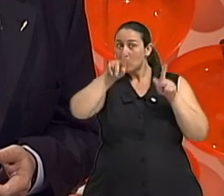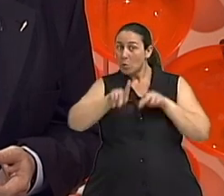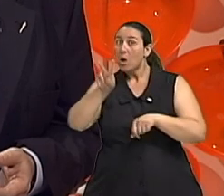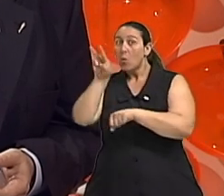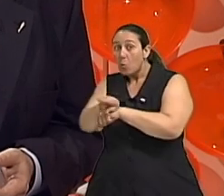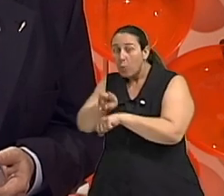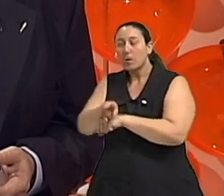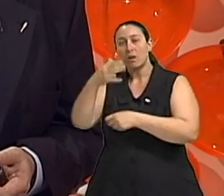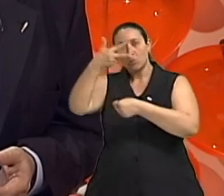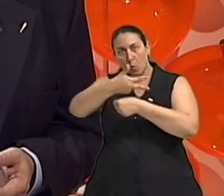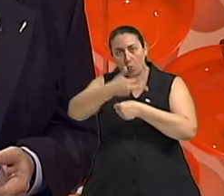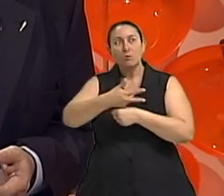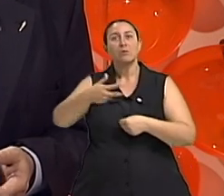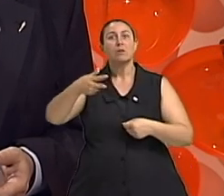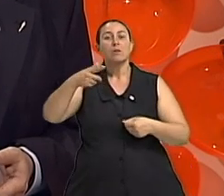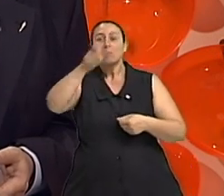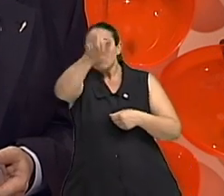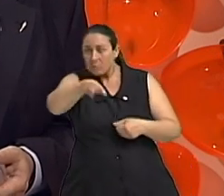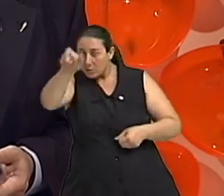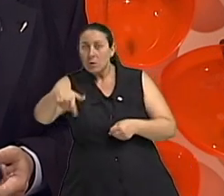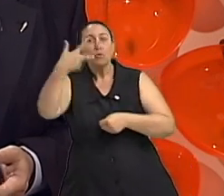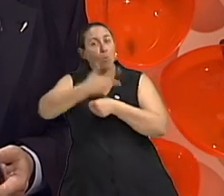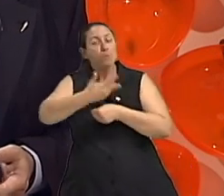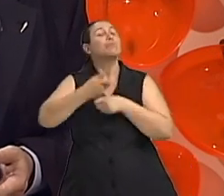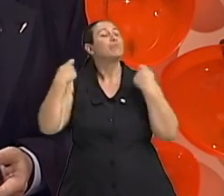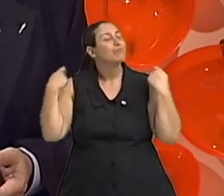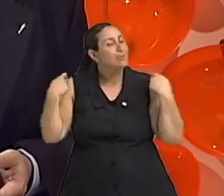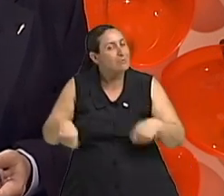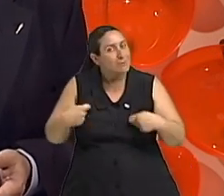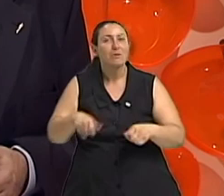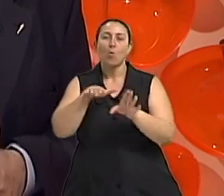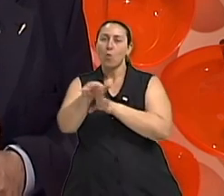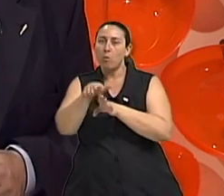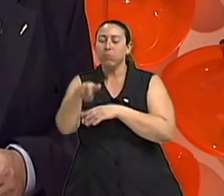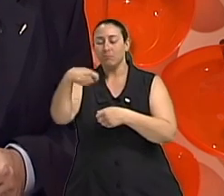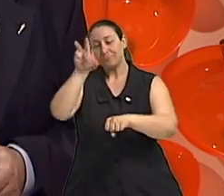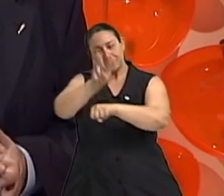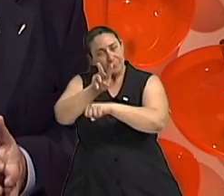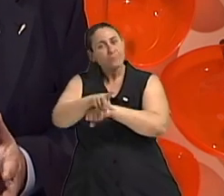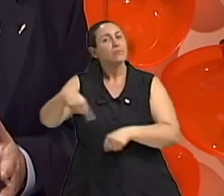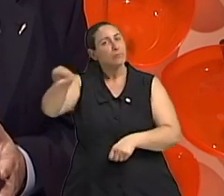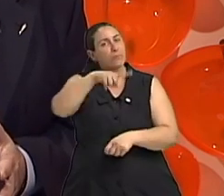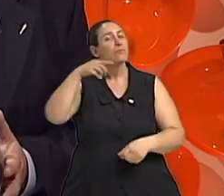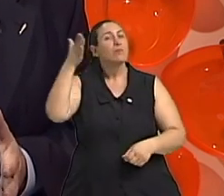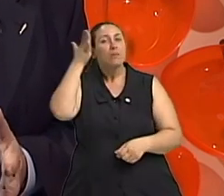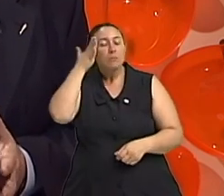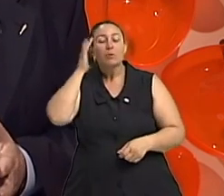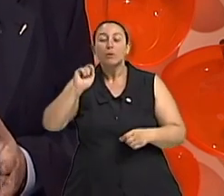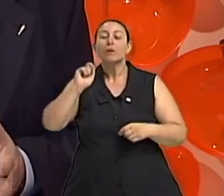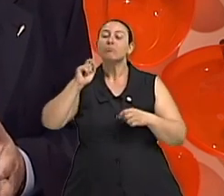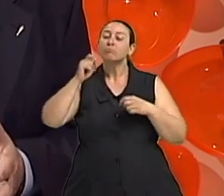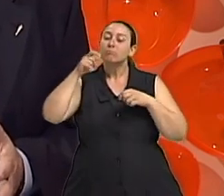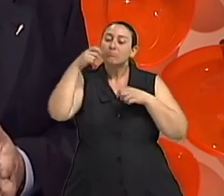e você que é idoso aceite esse conselho de ser levado periodicamente a ir